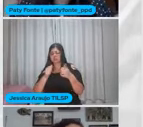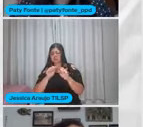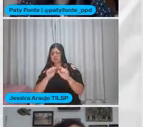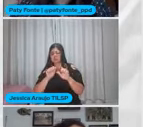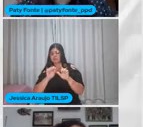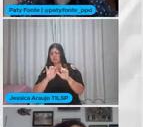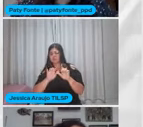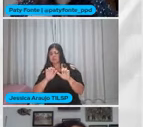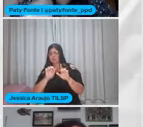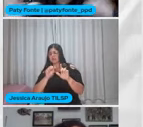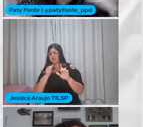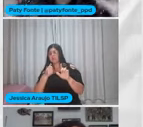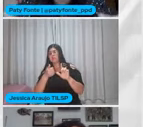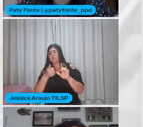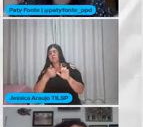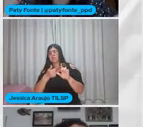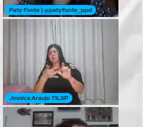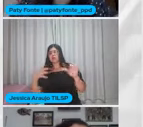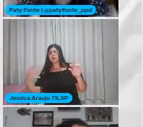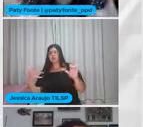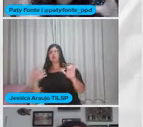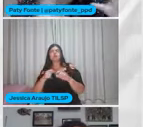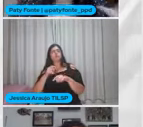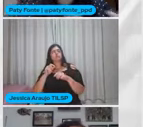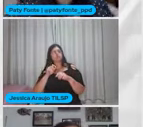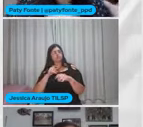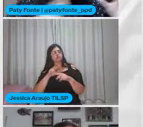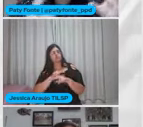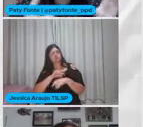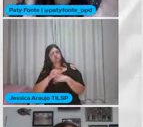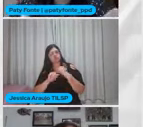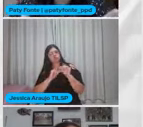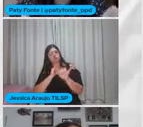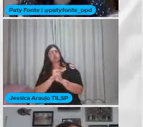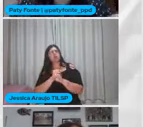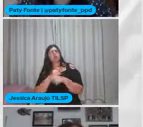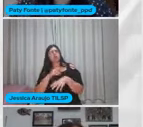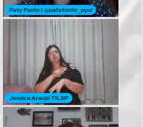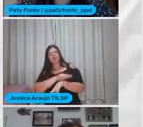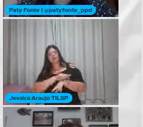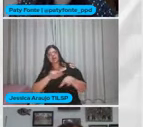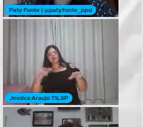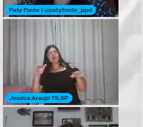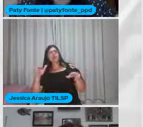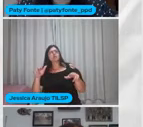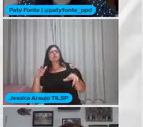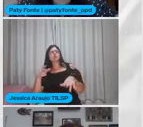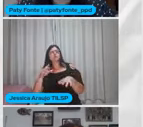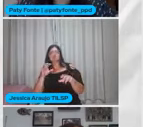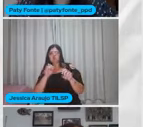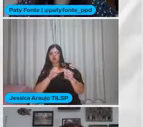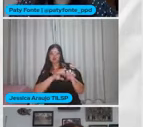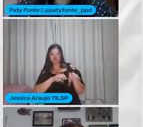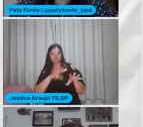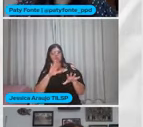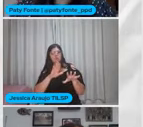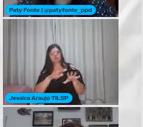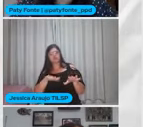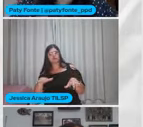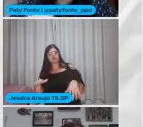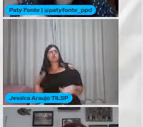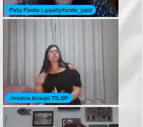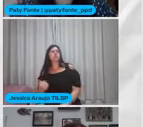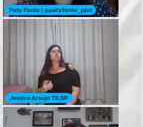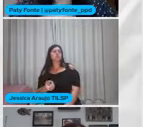De Variados, né? Da educação infantil Até o quinto ano E